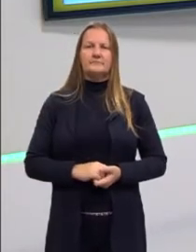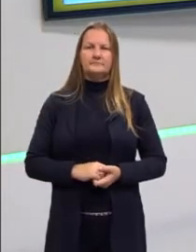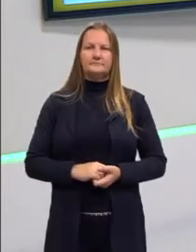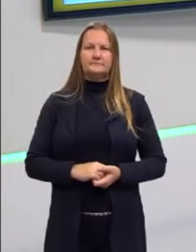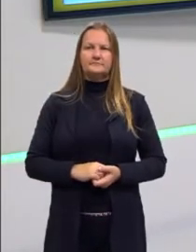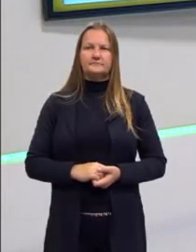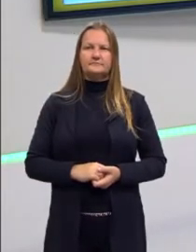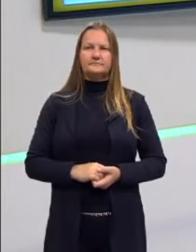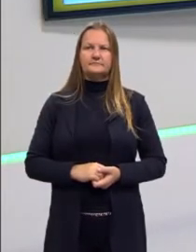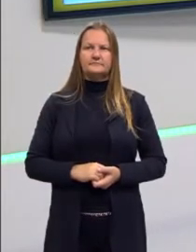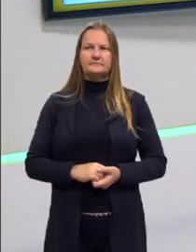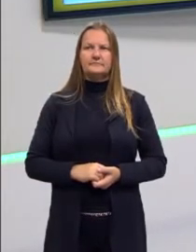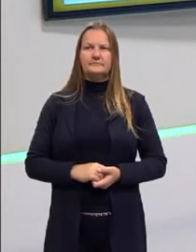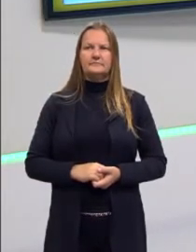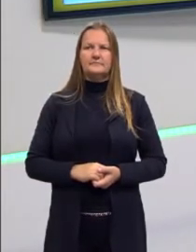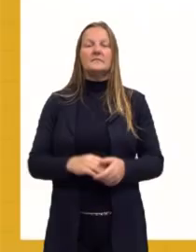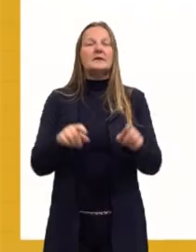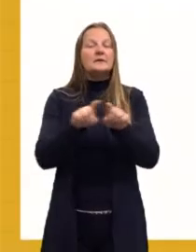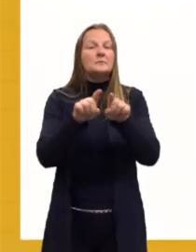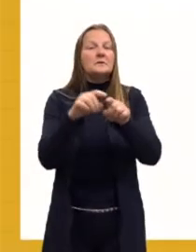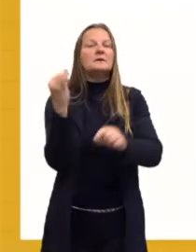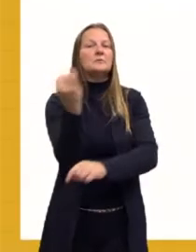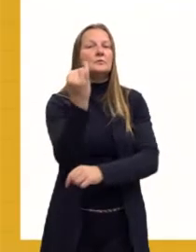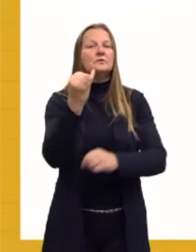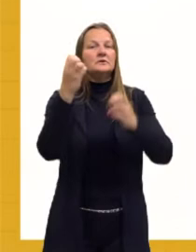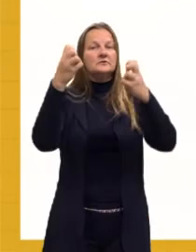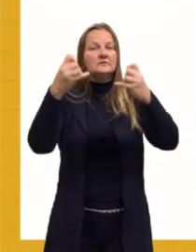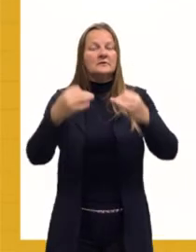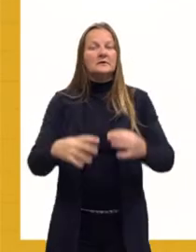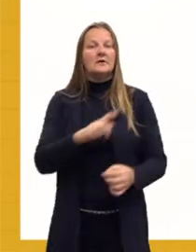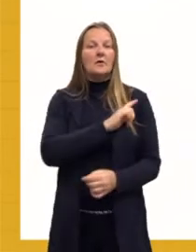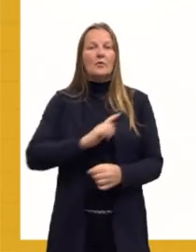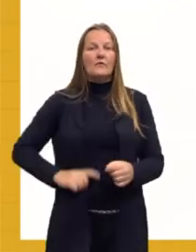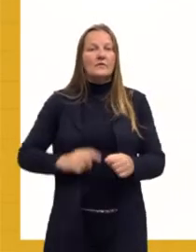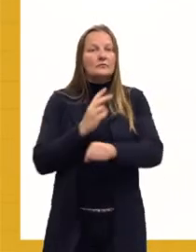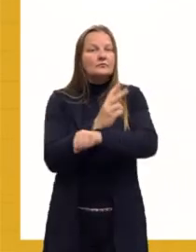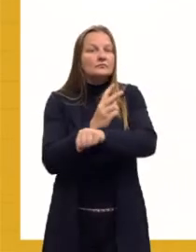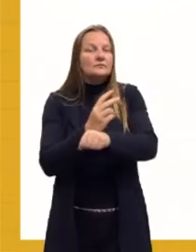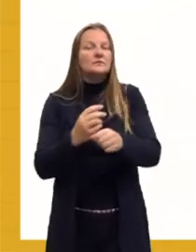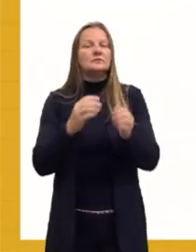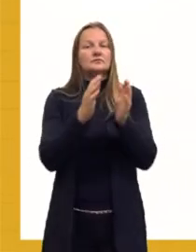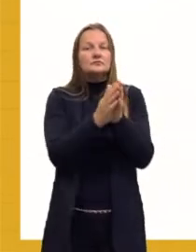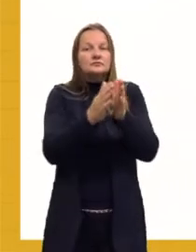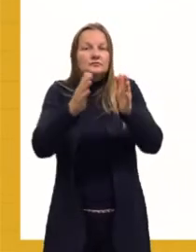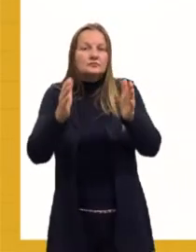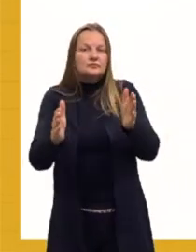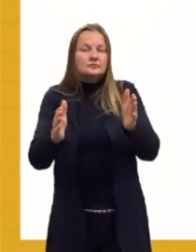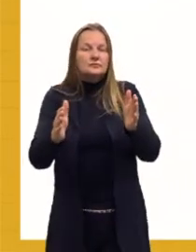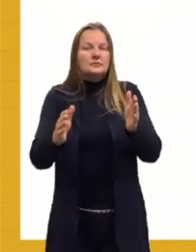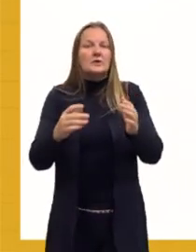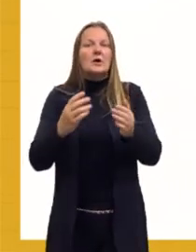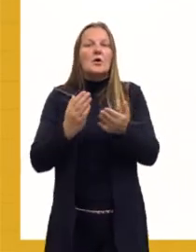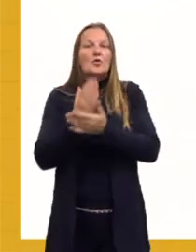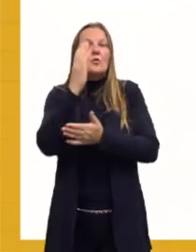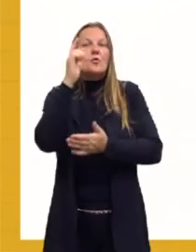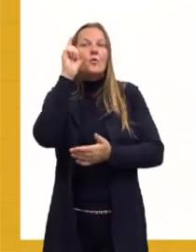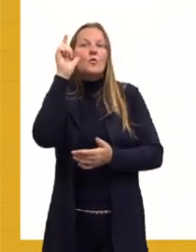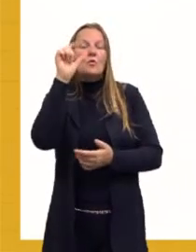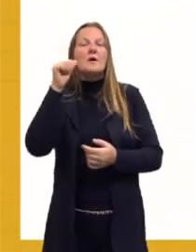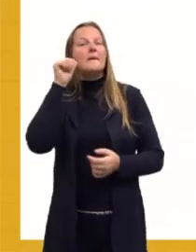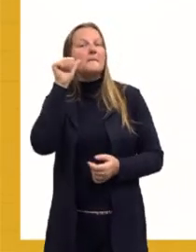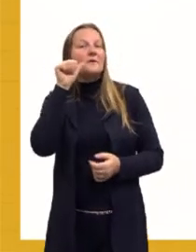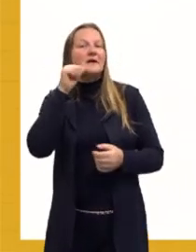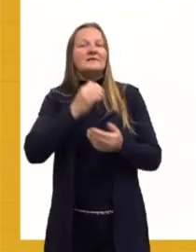E uma questão importante do governo provisório de Getúlio Vargas é a conquista do direito do voto